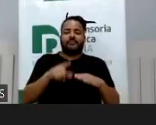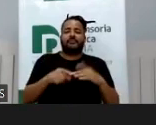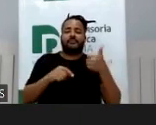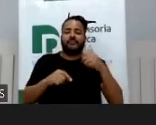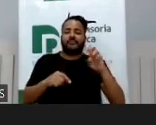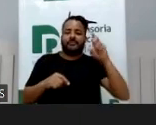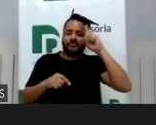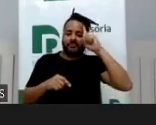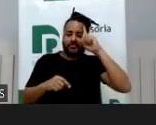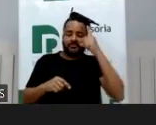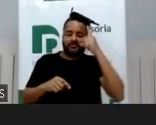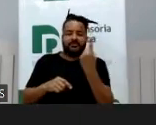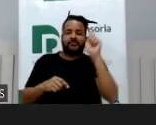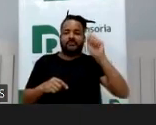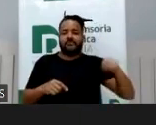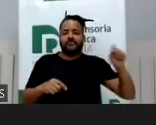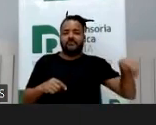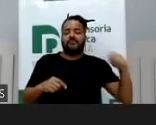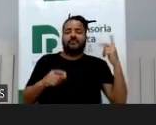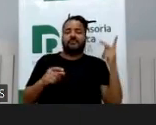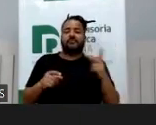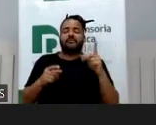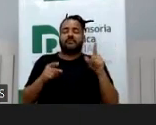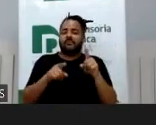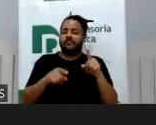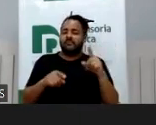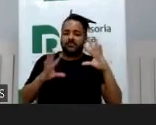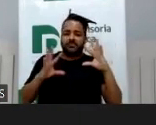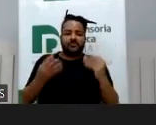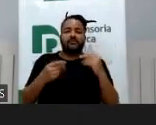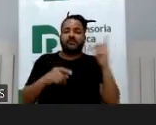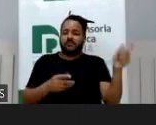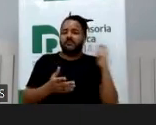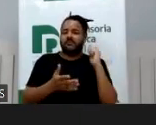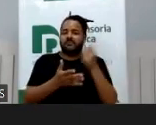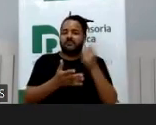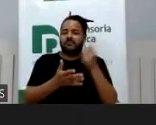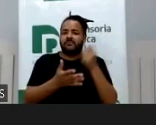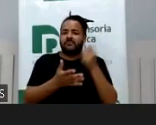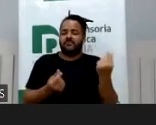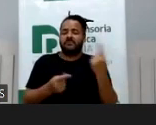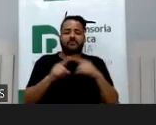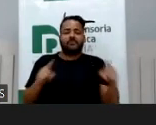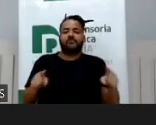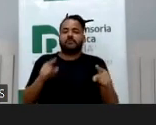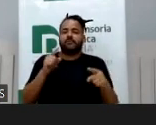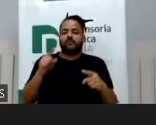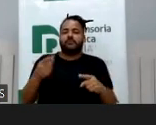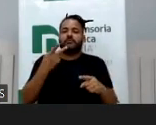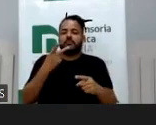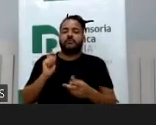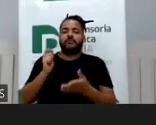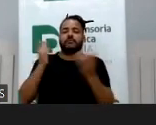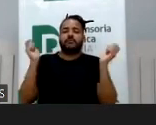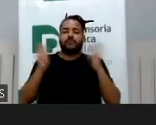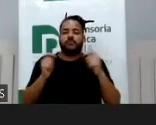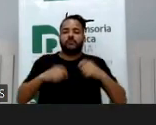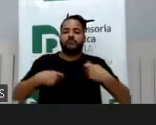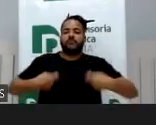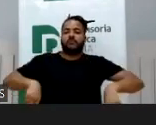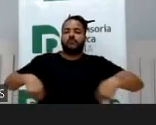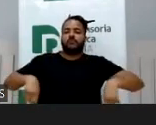dias do mês esse valor, com tudo pago, ele tem condição, tem, mas não justifica no binômio possibilidade e necessidade,